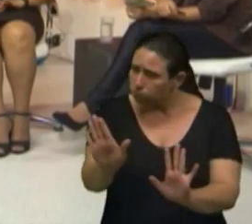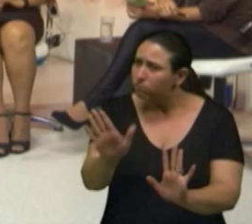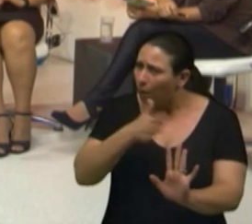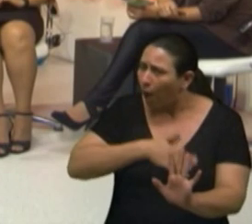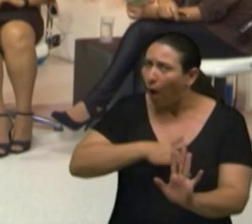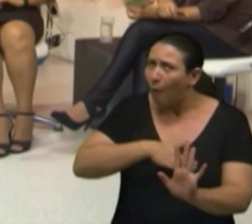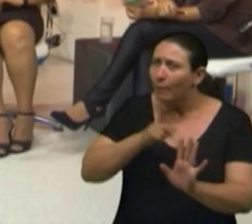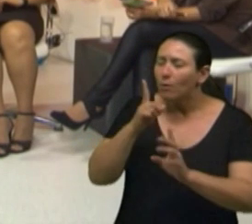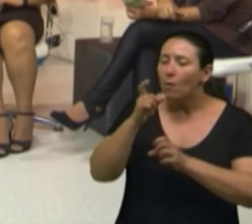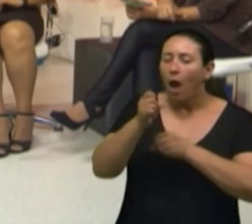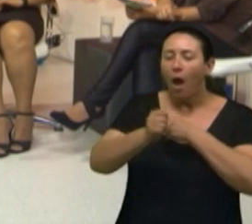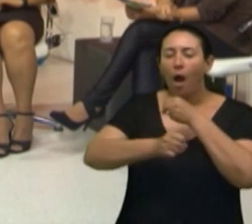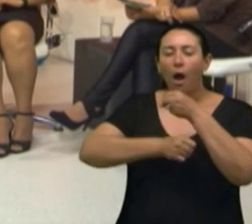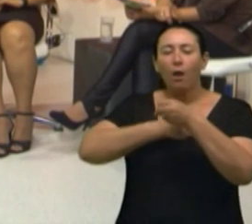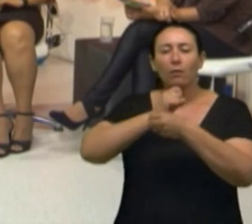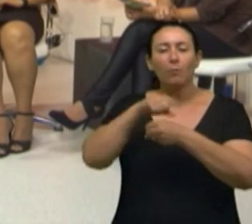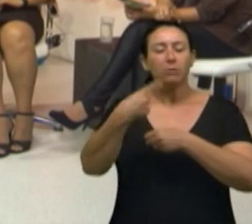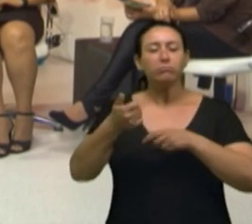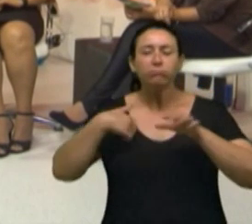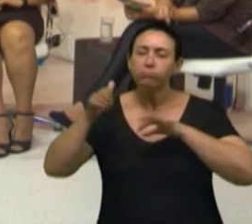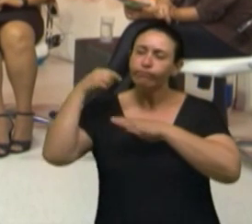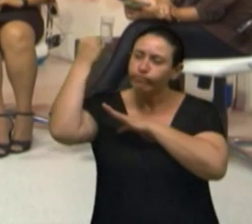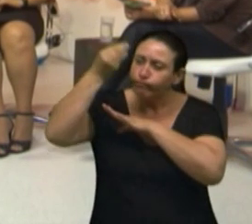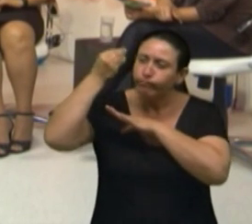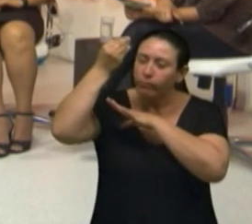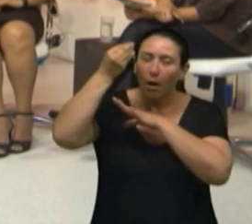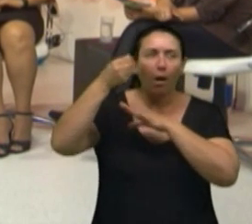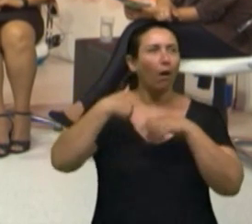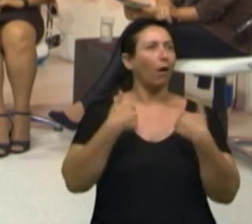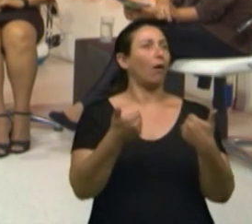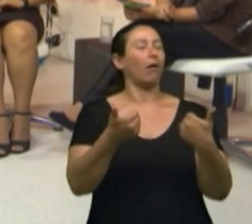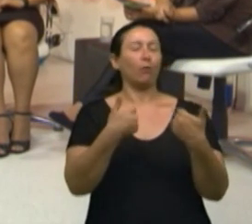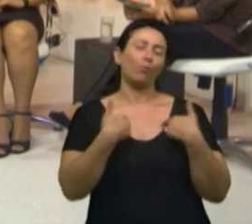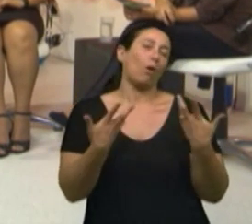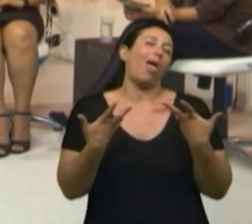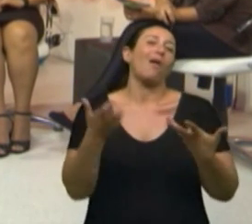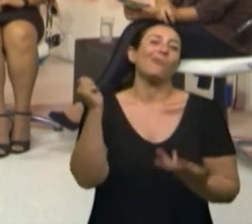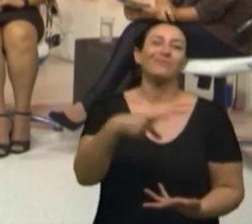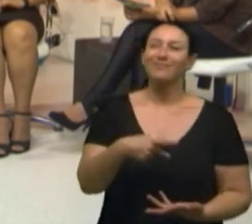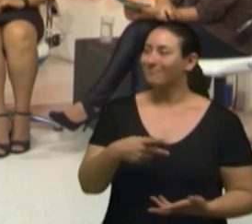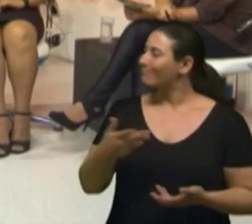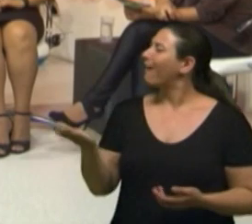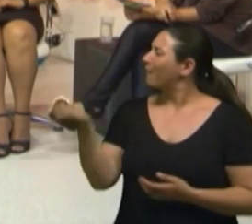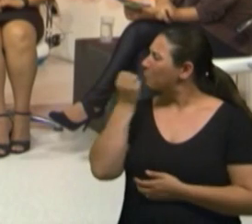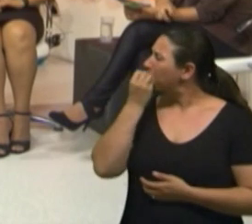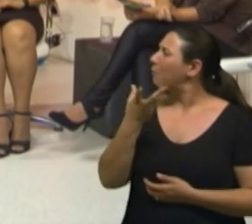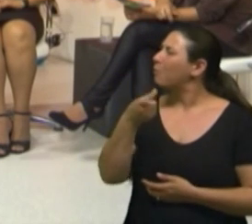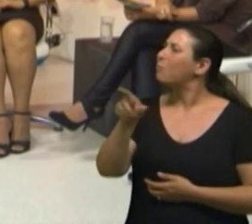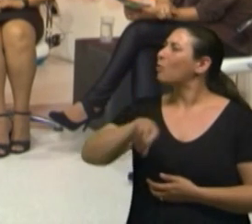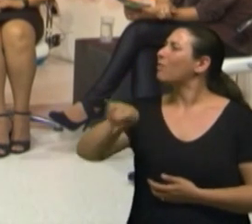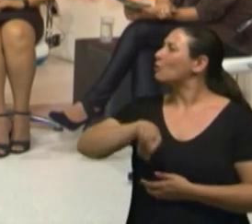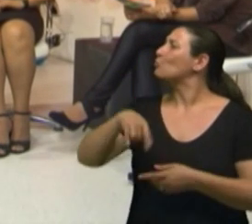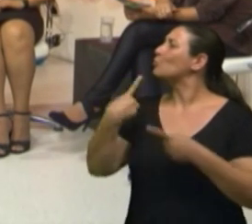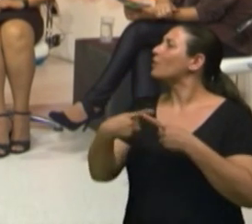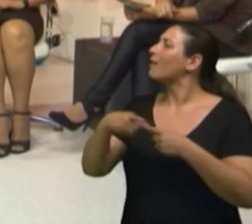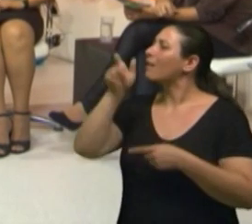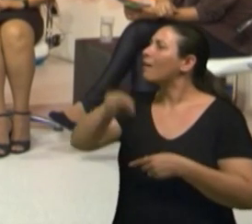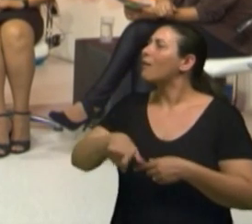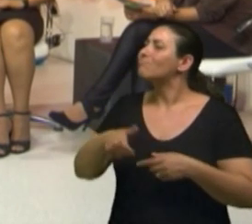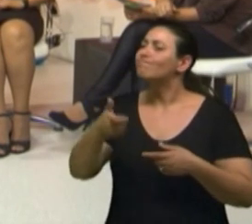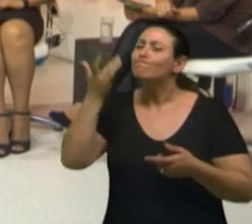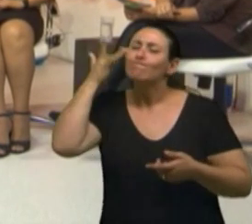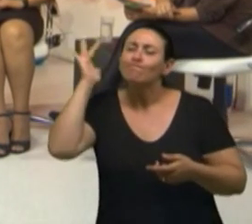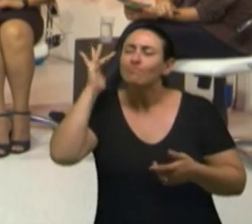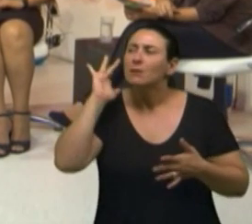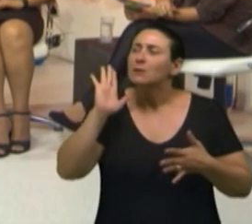Isso é uma satisfação que não... Isso uma coisa impressionante, é imensurável, né? É verdade. É um retorno. E uma coisa importante também do nosso